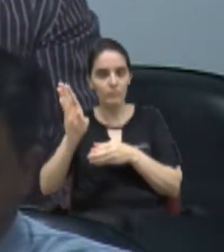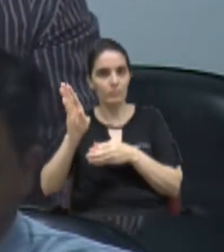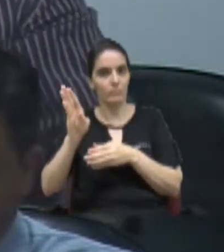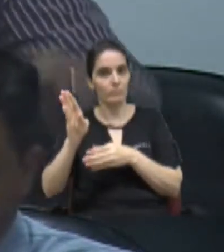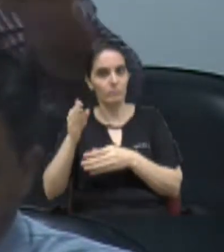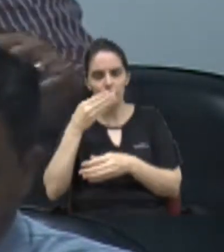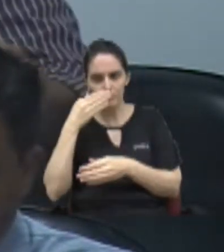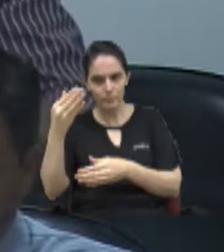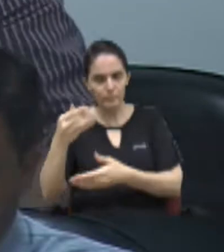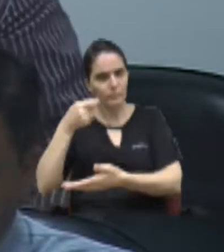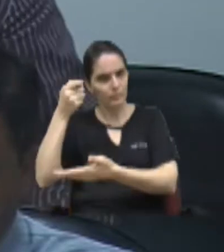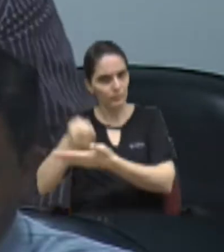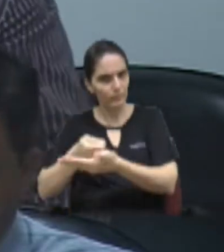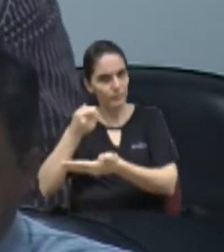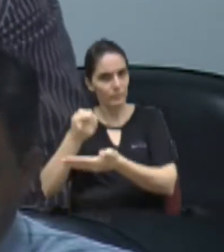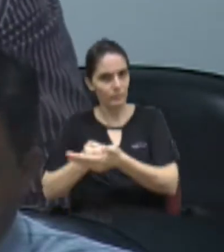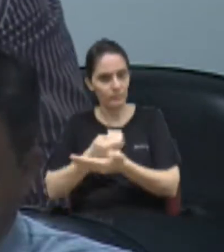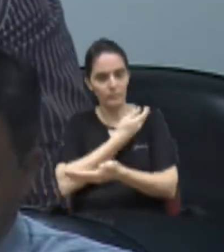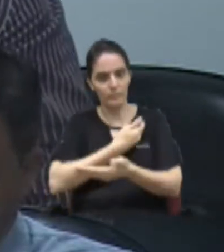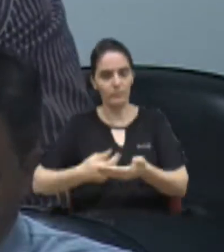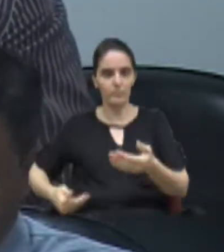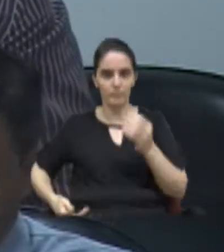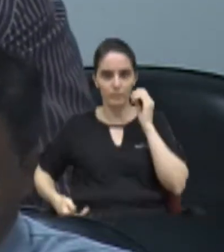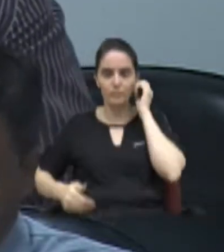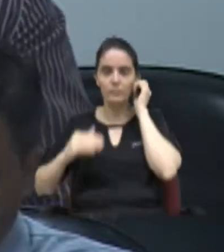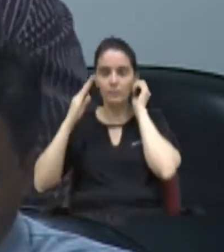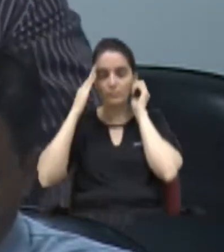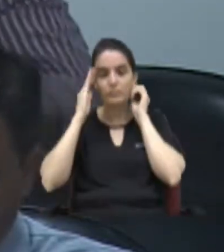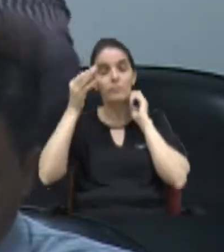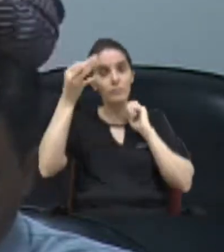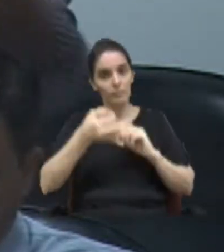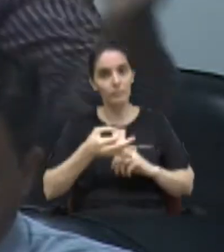cobramos, e o governo entende que esse é o papel do vereador,